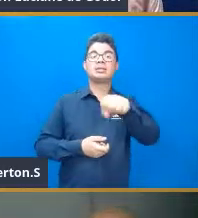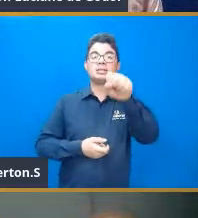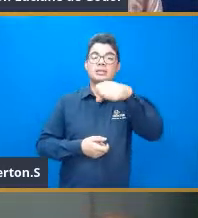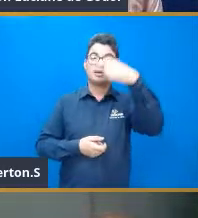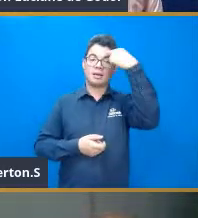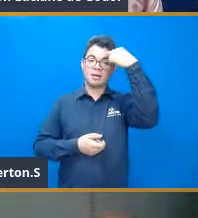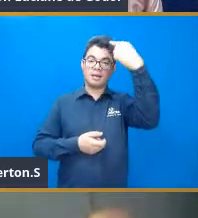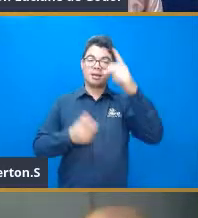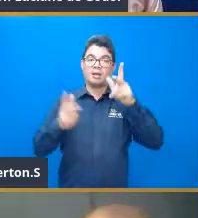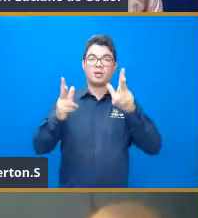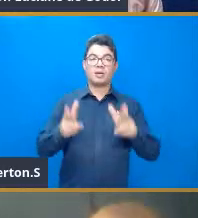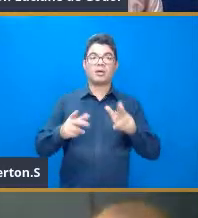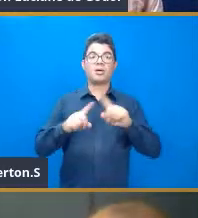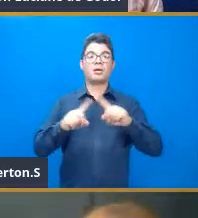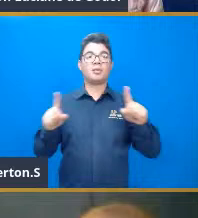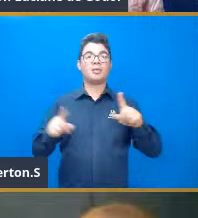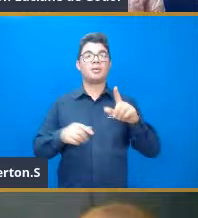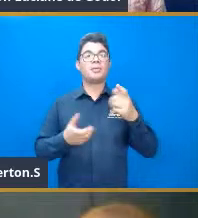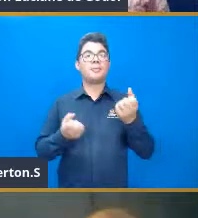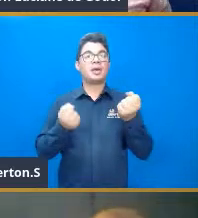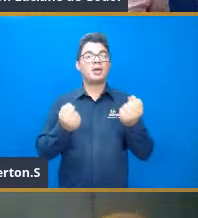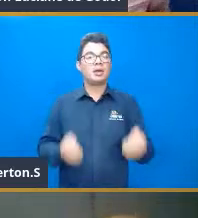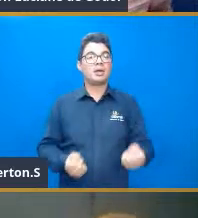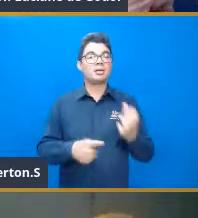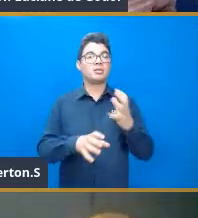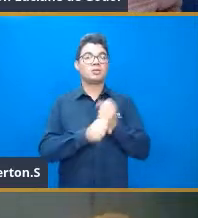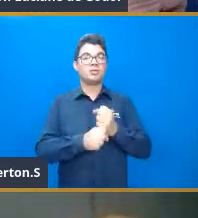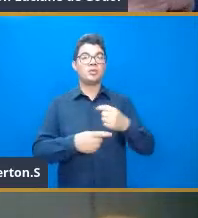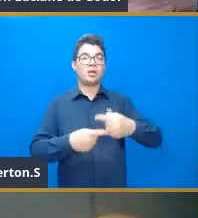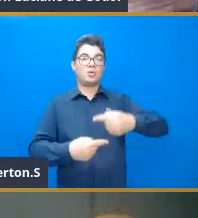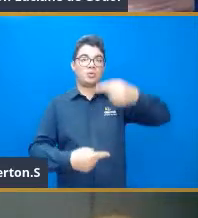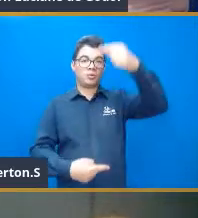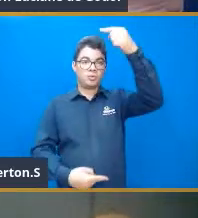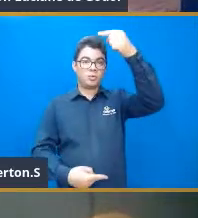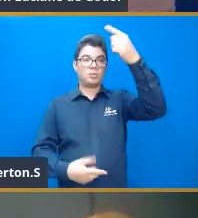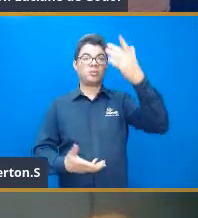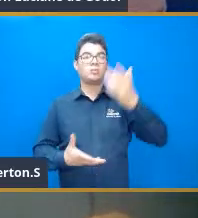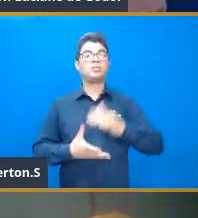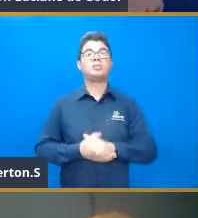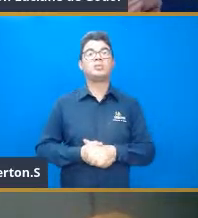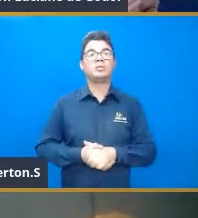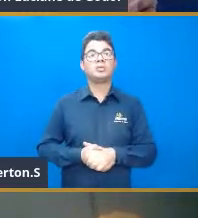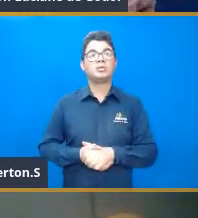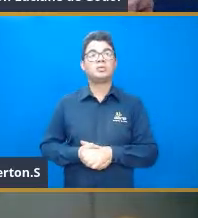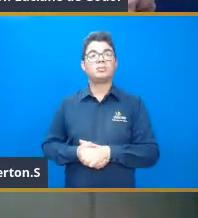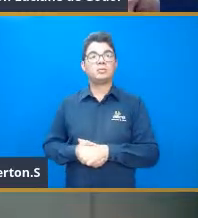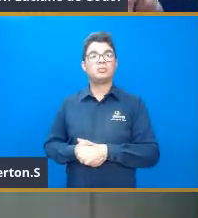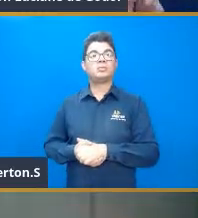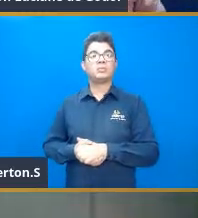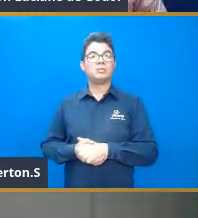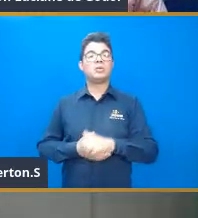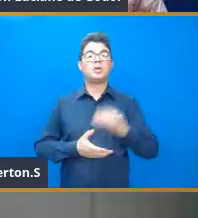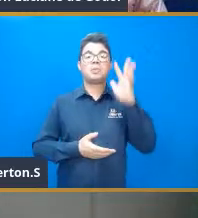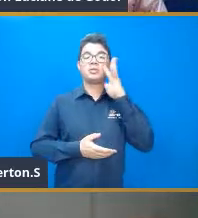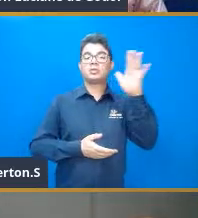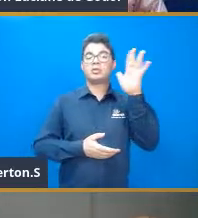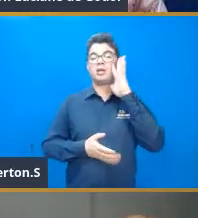né? E até aproveitando, peso, né? Peso, altura. Peso, altura. Exatamente, Eu imaginei, assim,